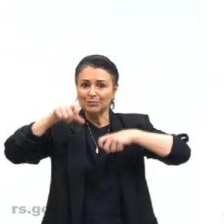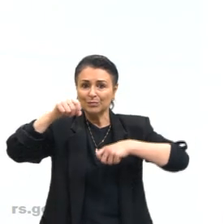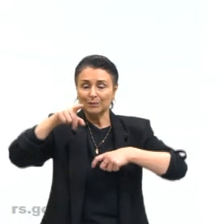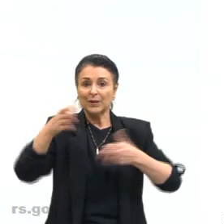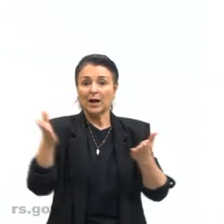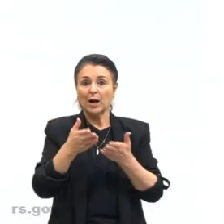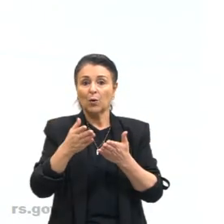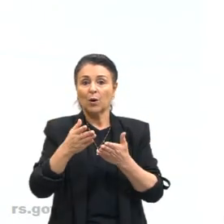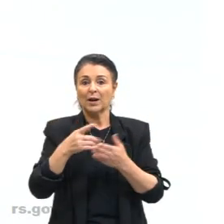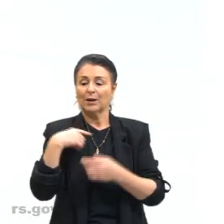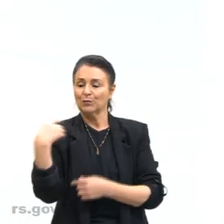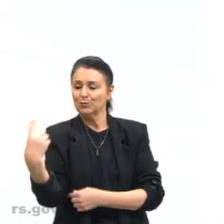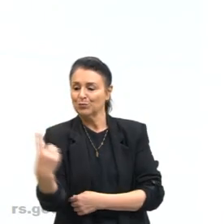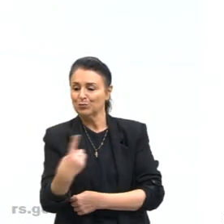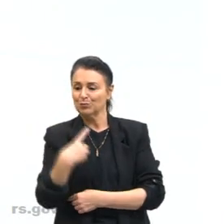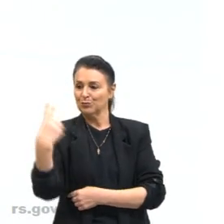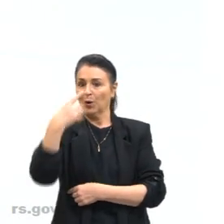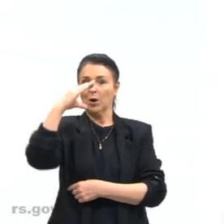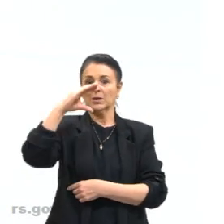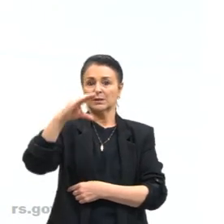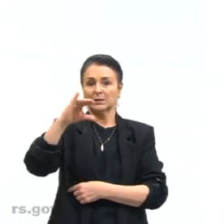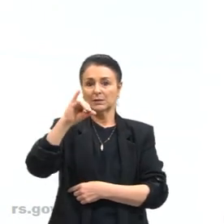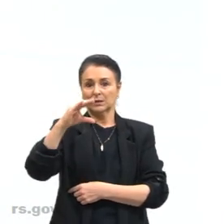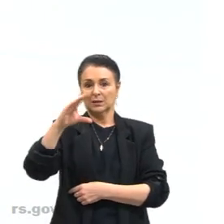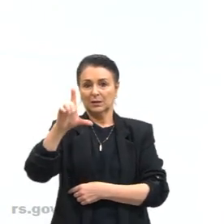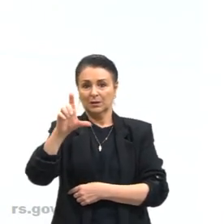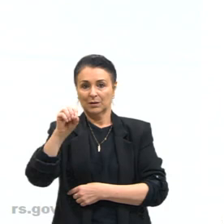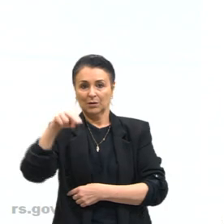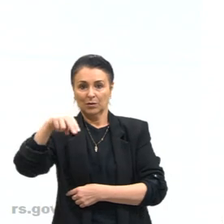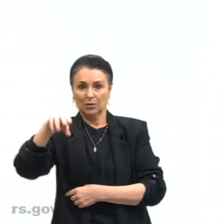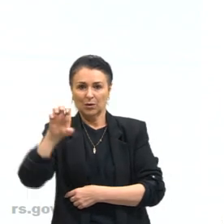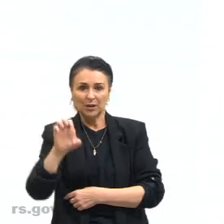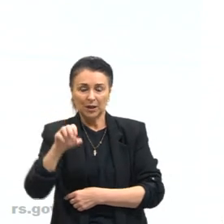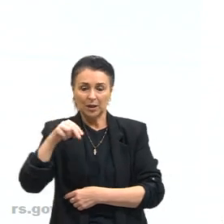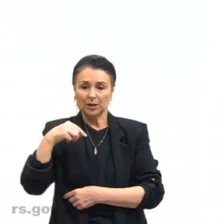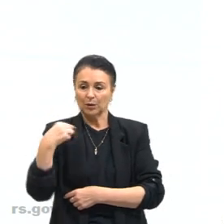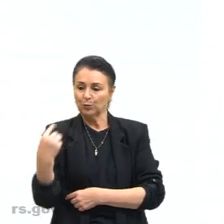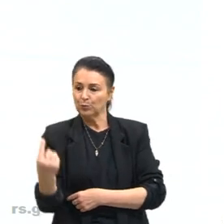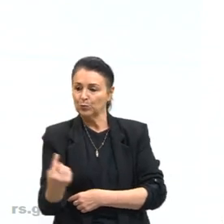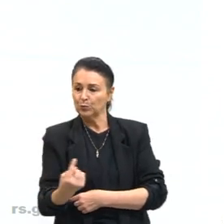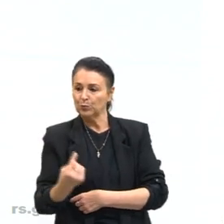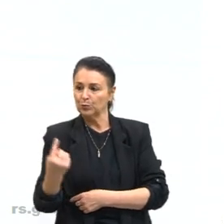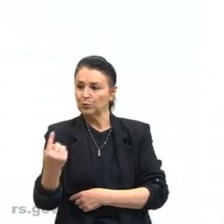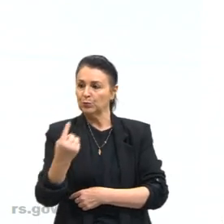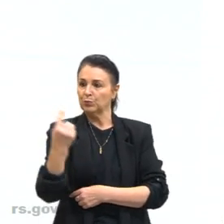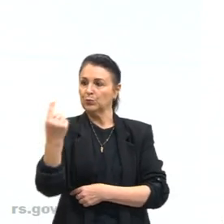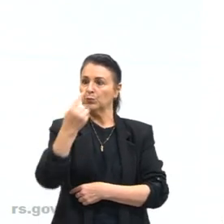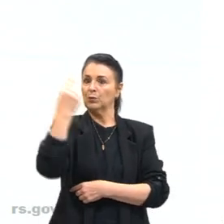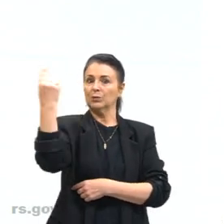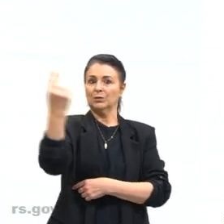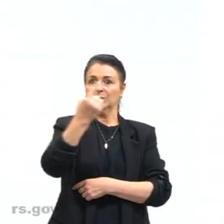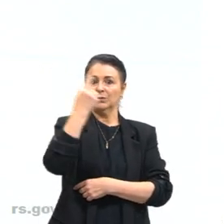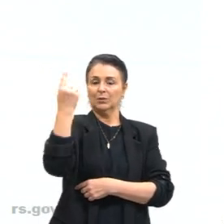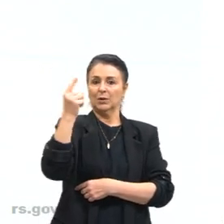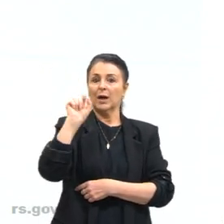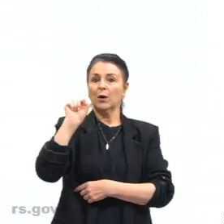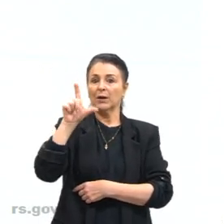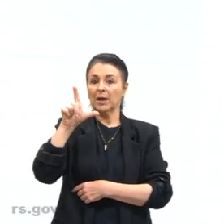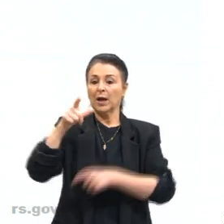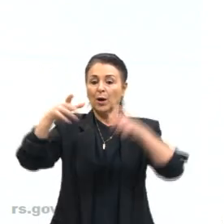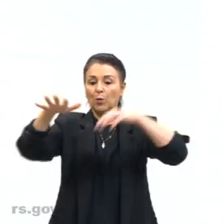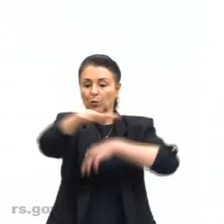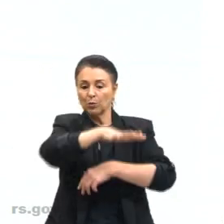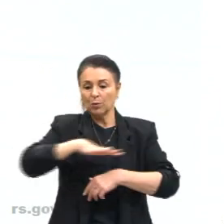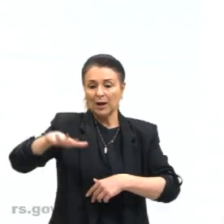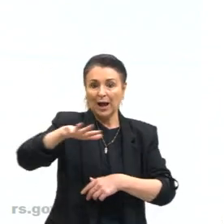ciclone e anticiclone. Gurizada, ciclone nada mais é do que uma área de baixa pressão, tá? Lembra